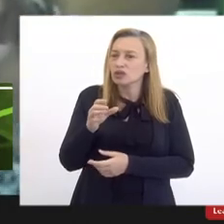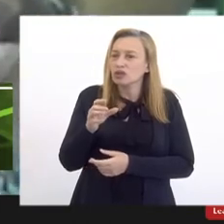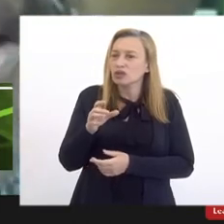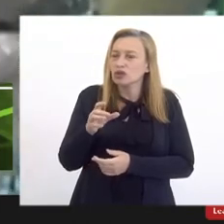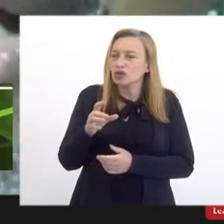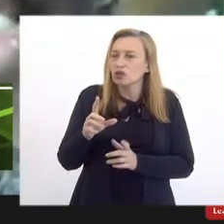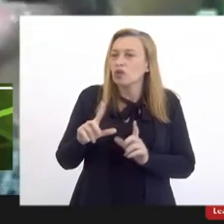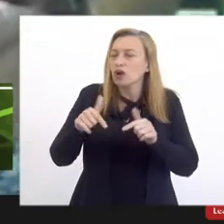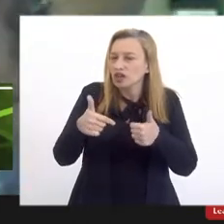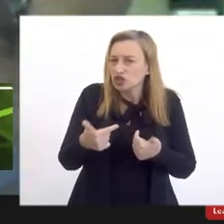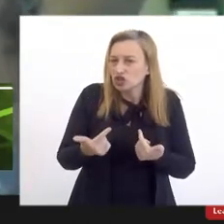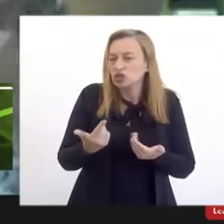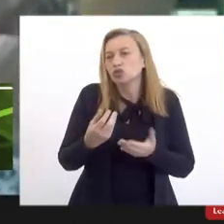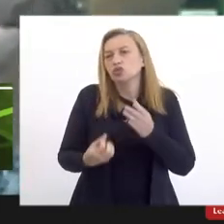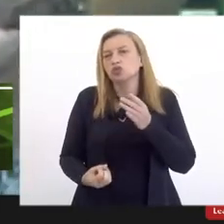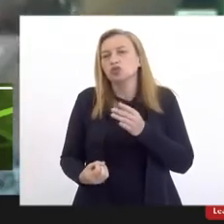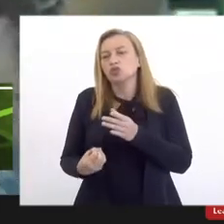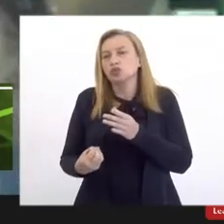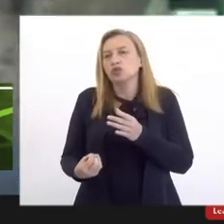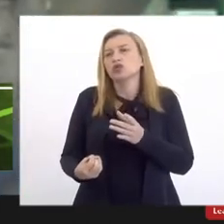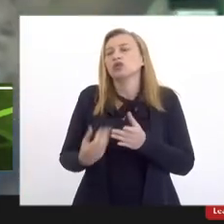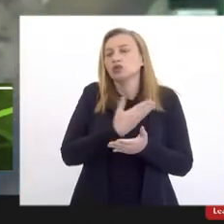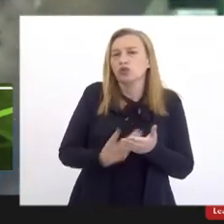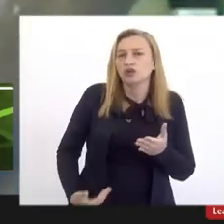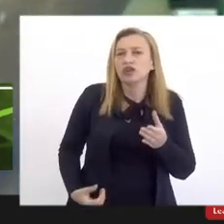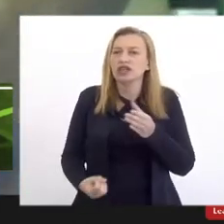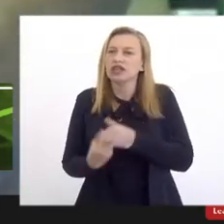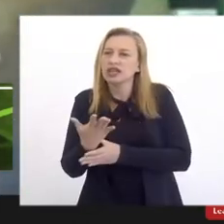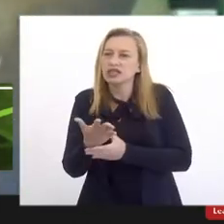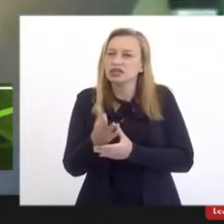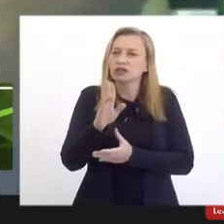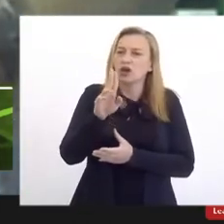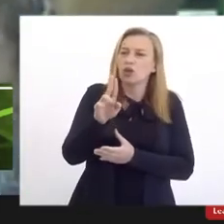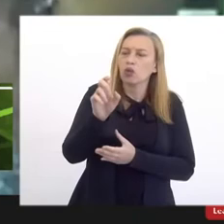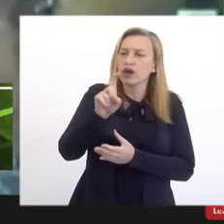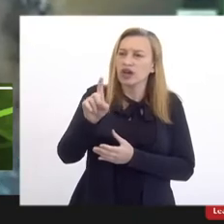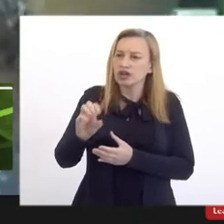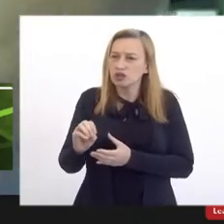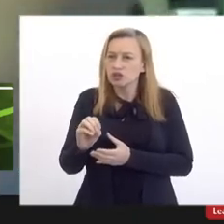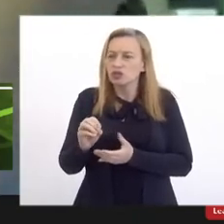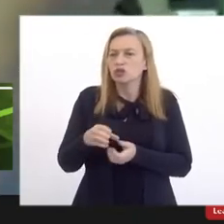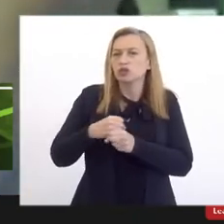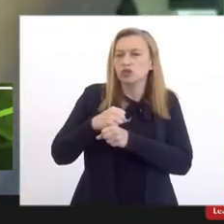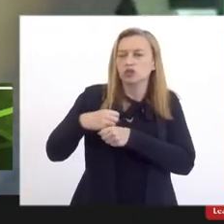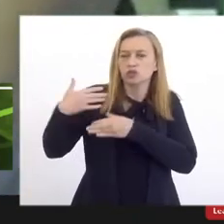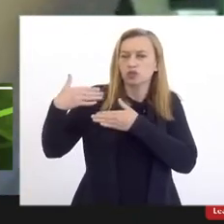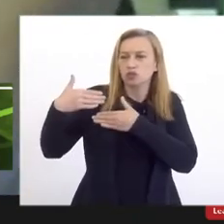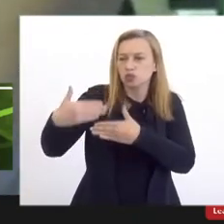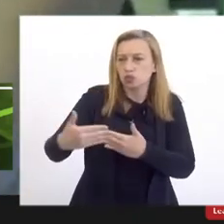desde a criação da UESO ao longo desses anos todos.